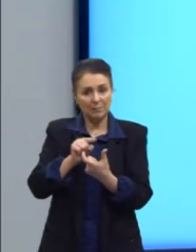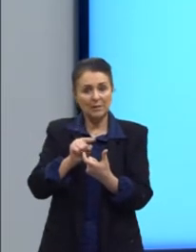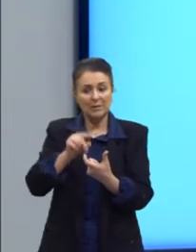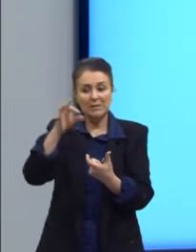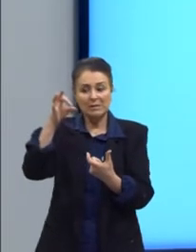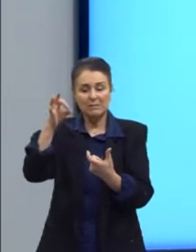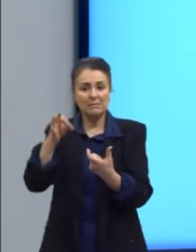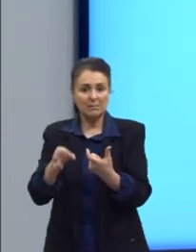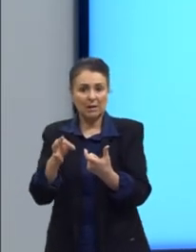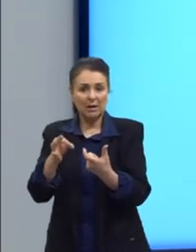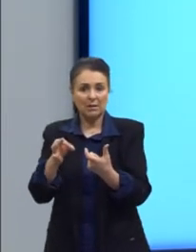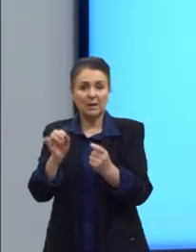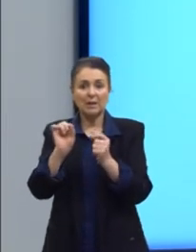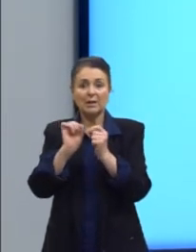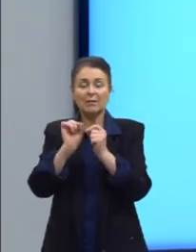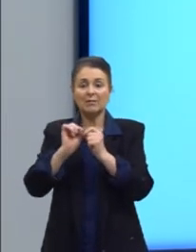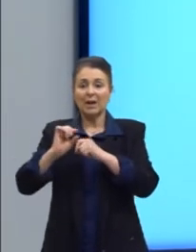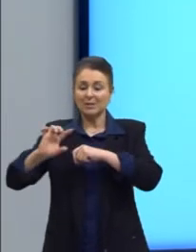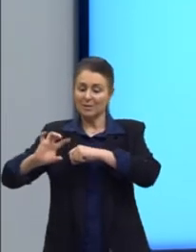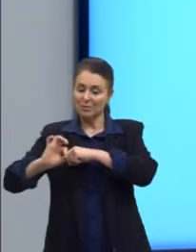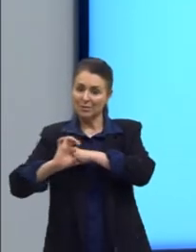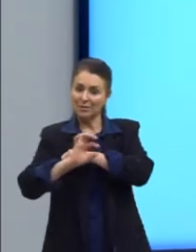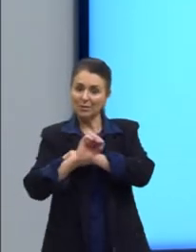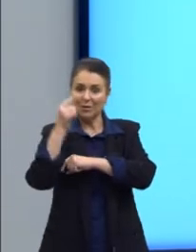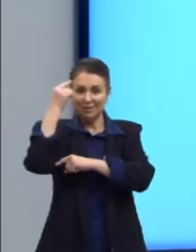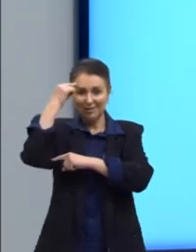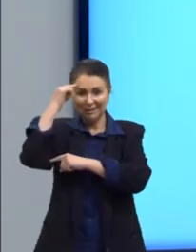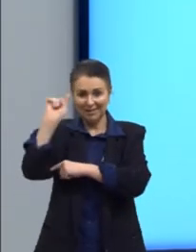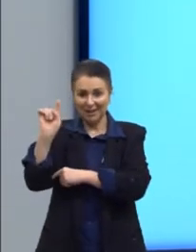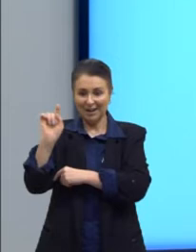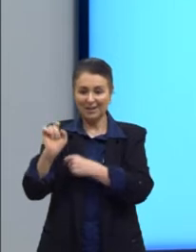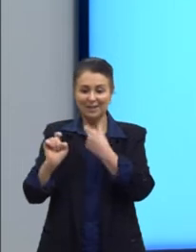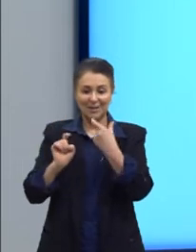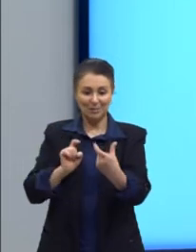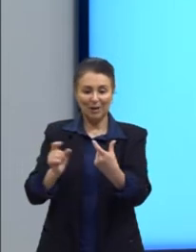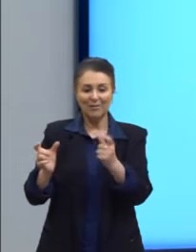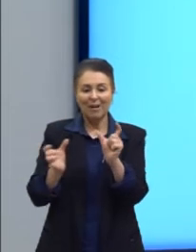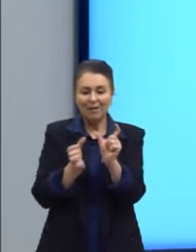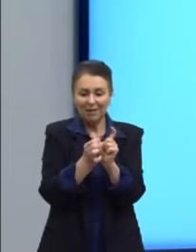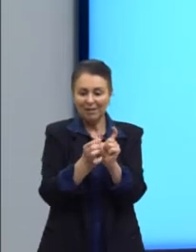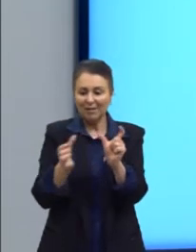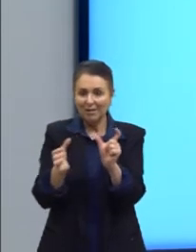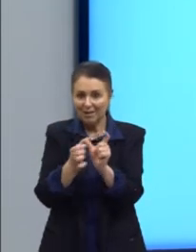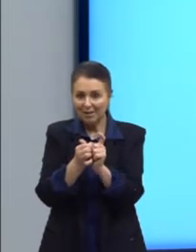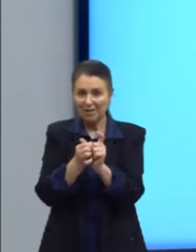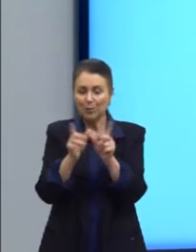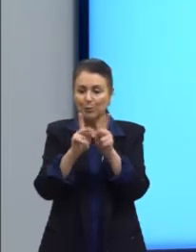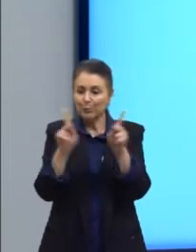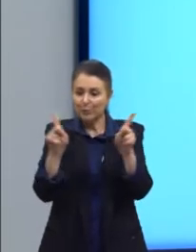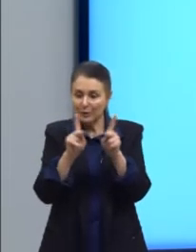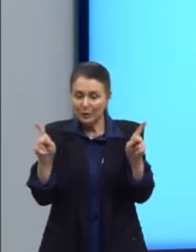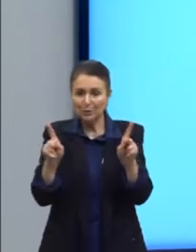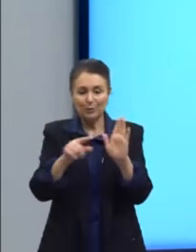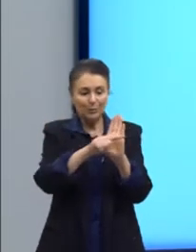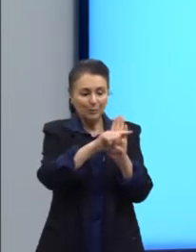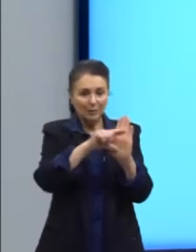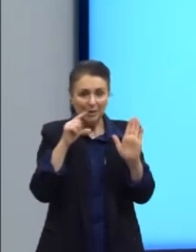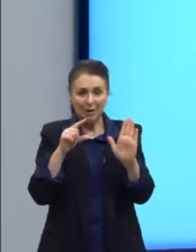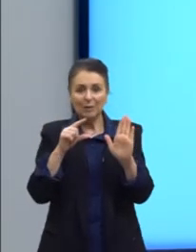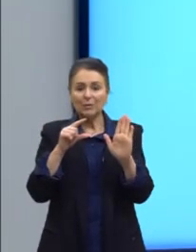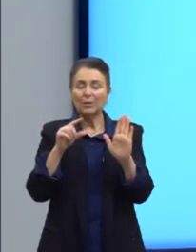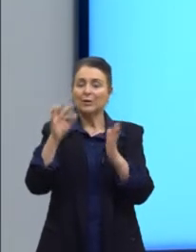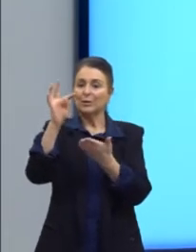fazem as conexões entre as ideias, entre as palavras, dentro de um mesmo período, de um mesmo parágrafo, de um mesmo